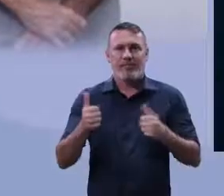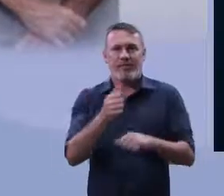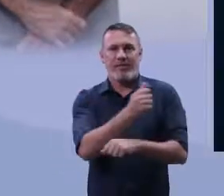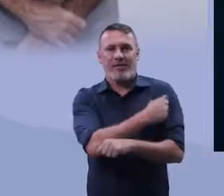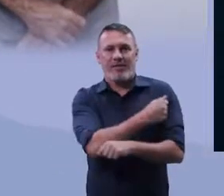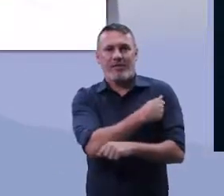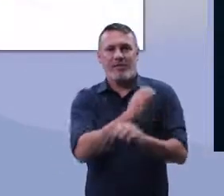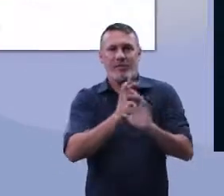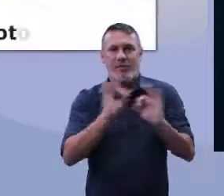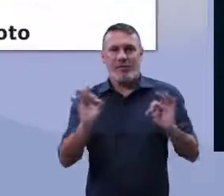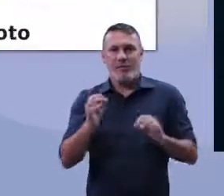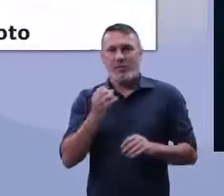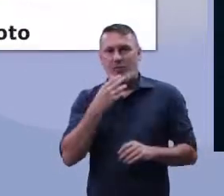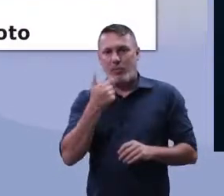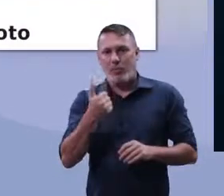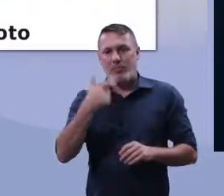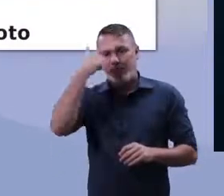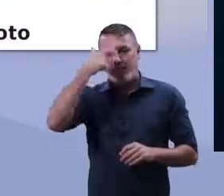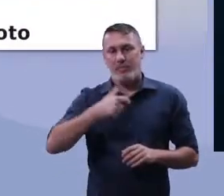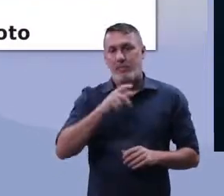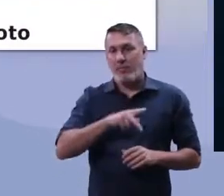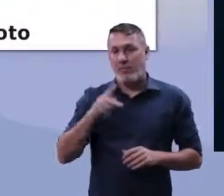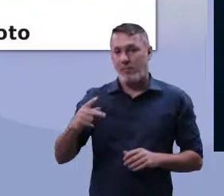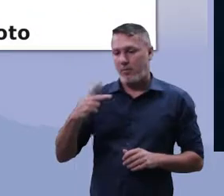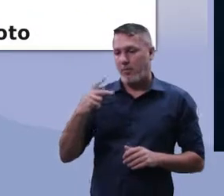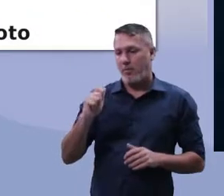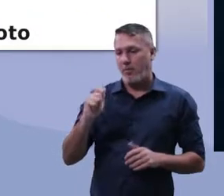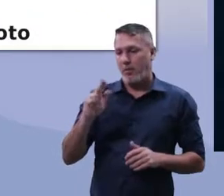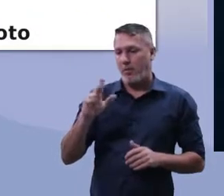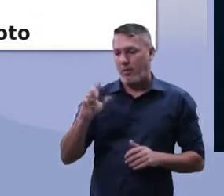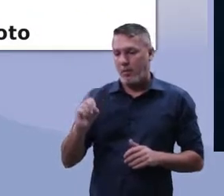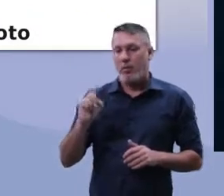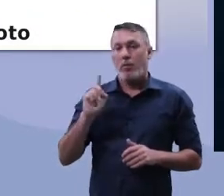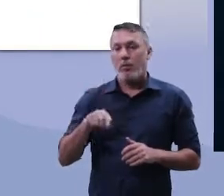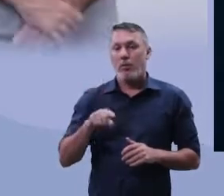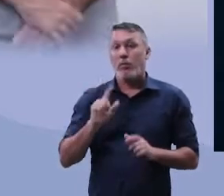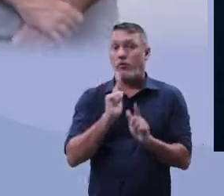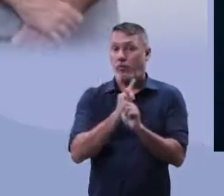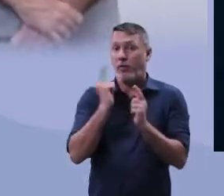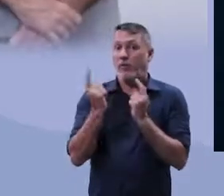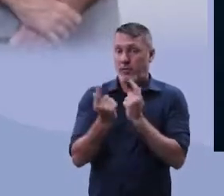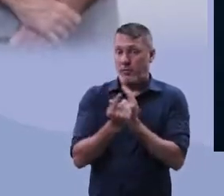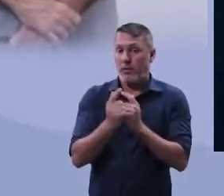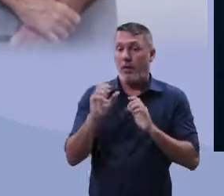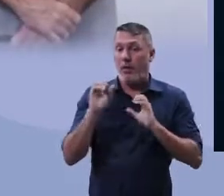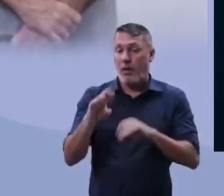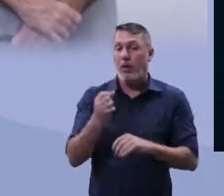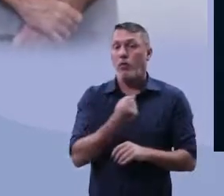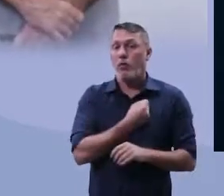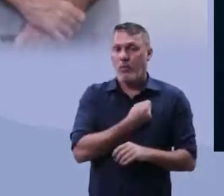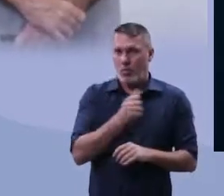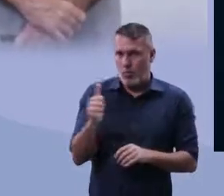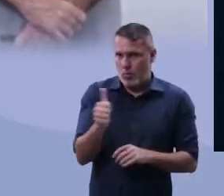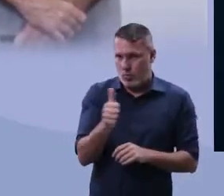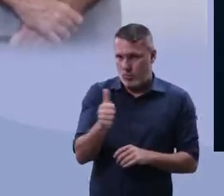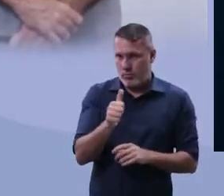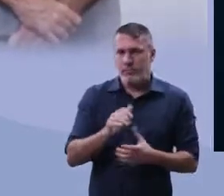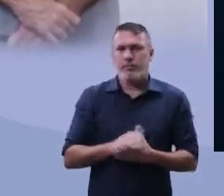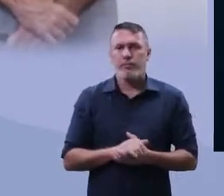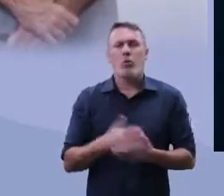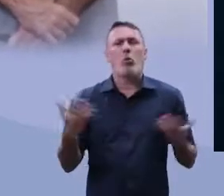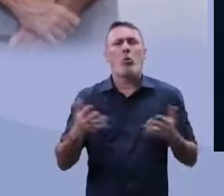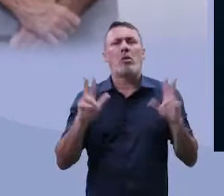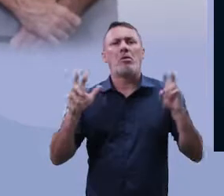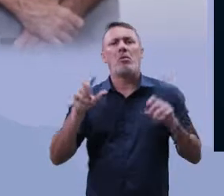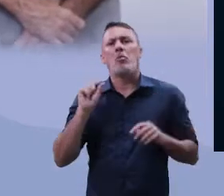Vamos lá, queridos, beleza? Mais uma vez com vocês aqui, o professor Paulo Zuccolotto. Vamos para a nossa aula de Geografia, nossa 11ª